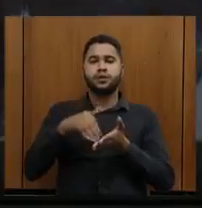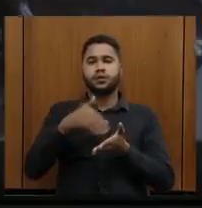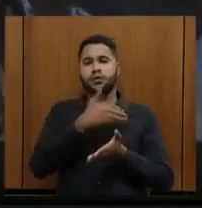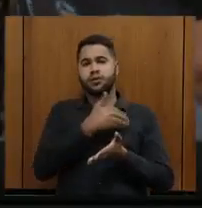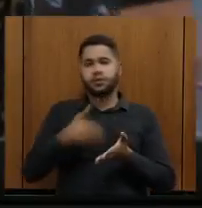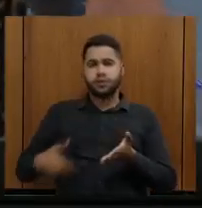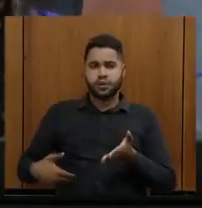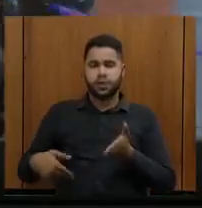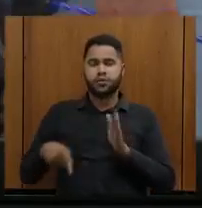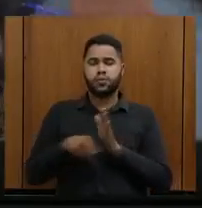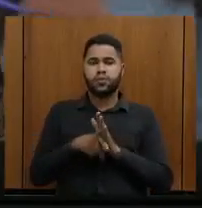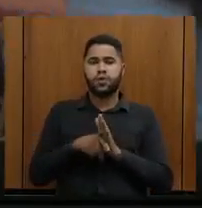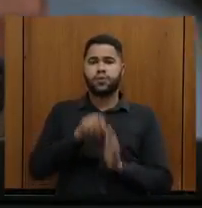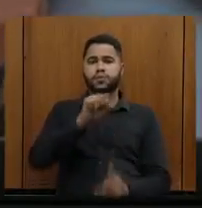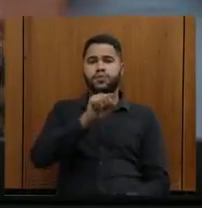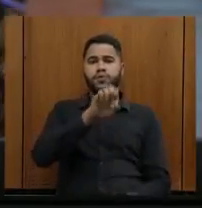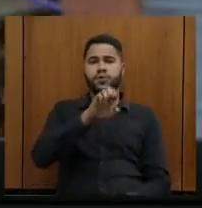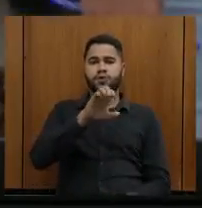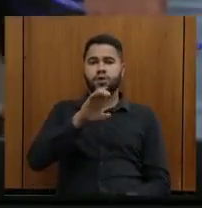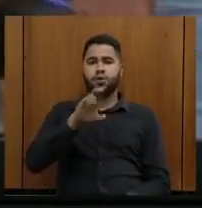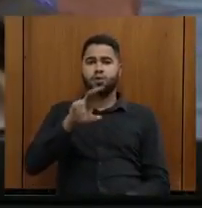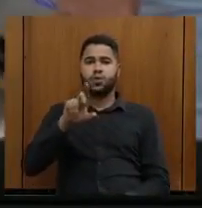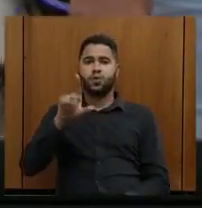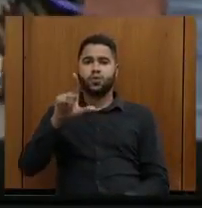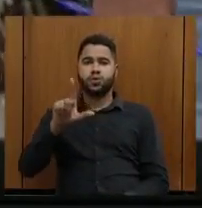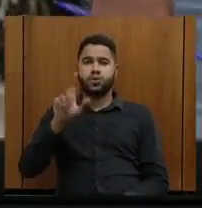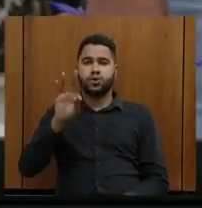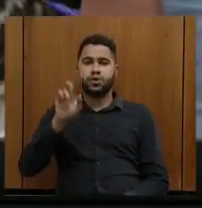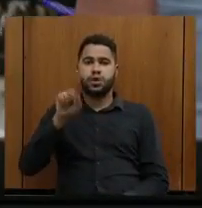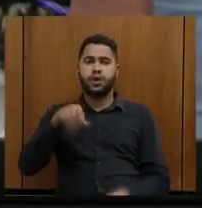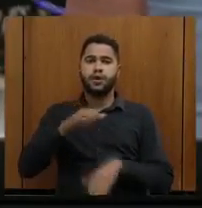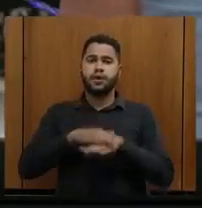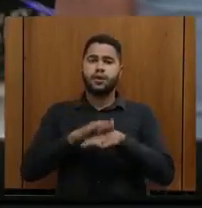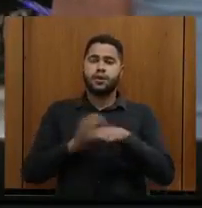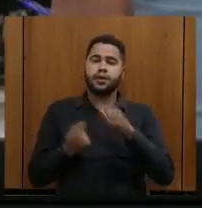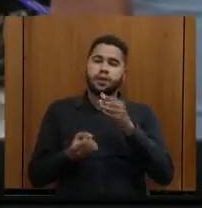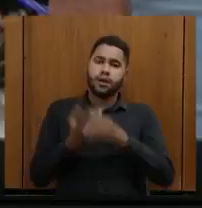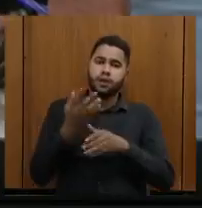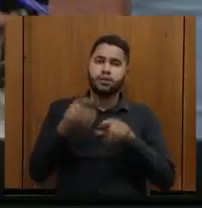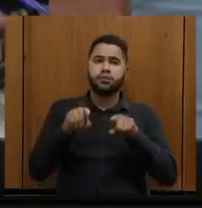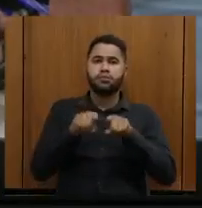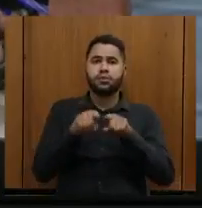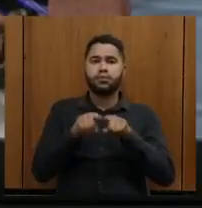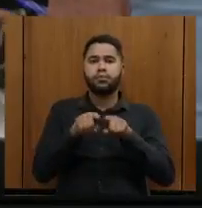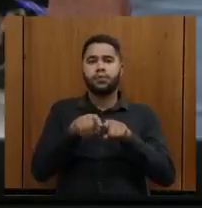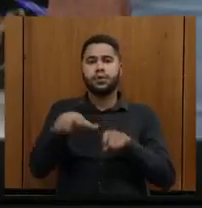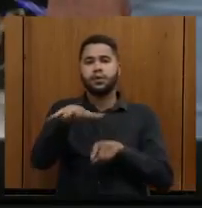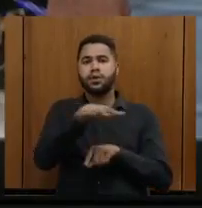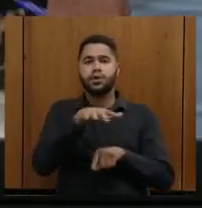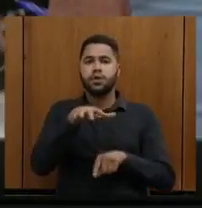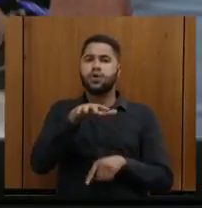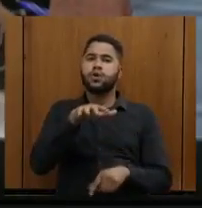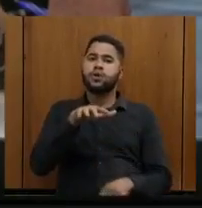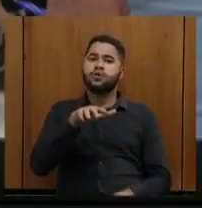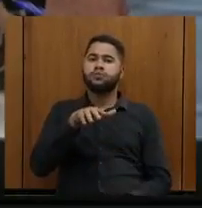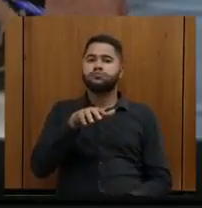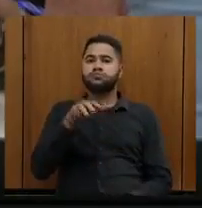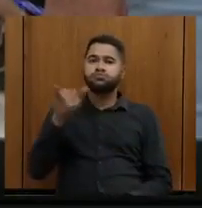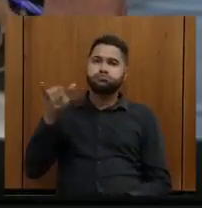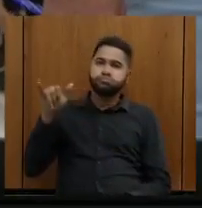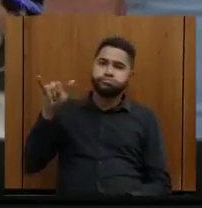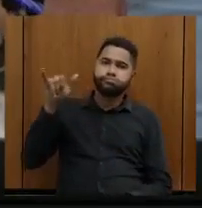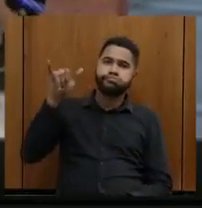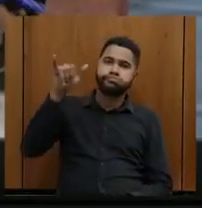Secult, pedido de providência para que apoie a atração de rotas, a criação e a atração de rotas aí aéreas